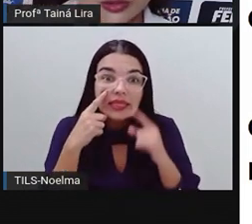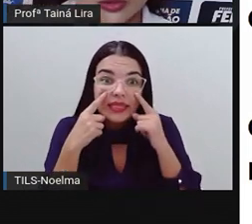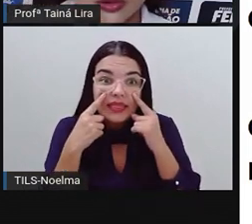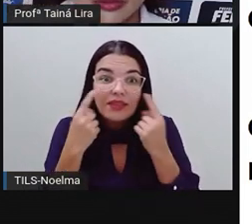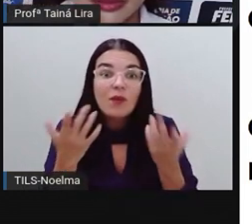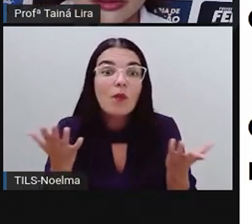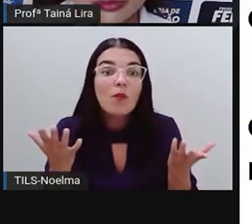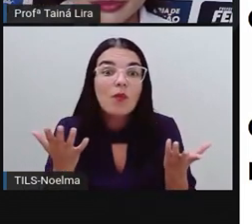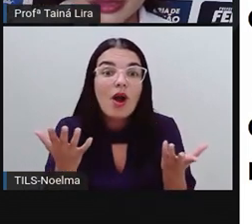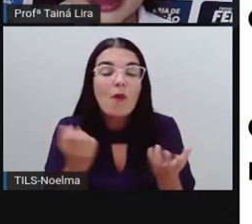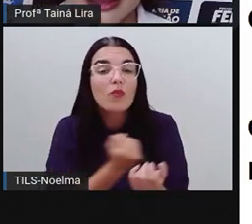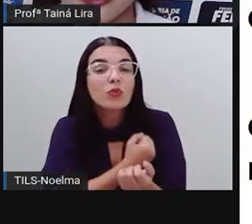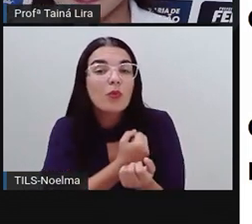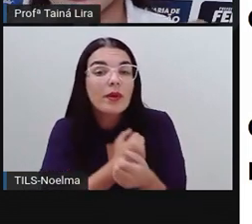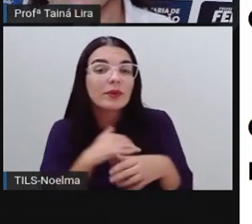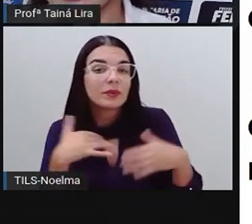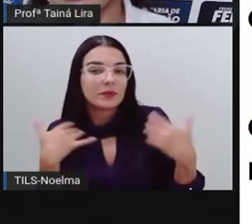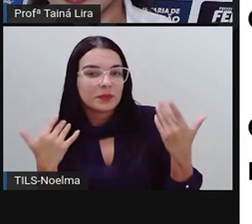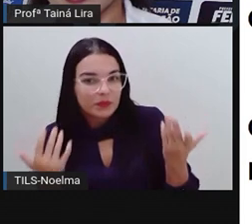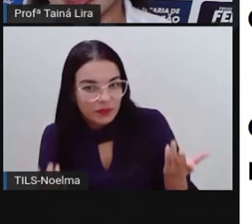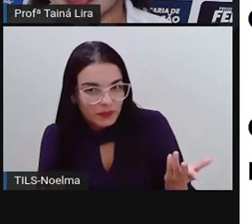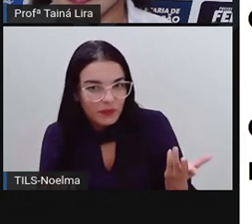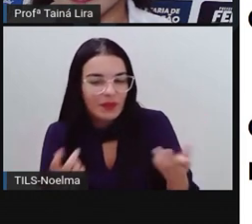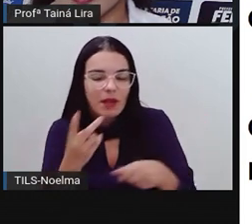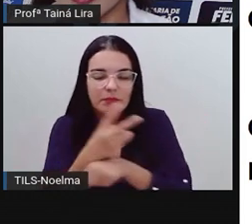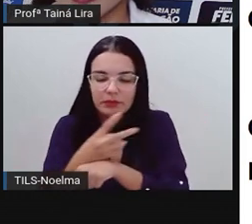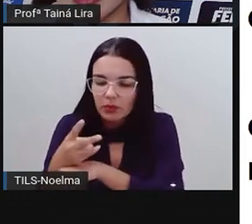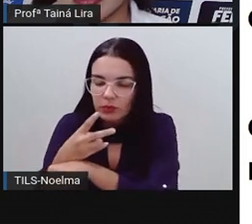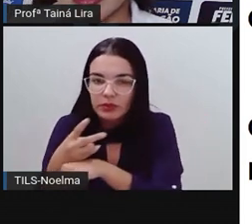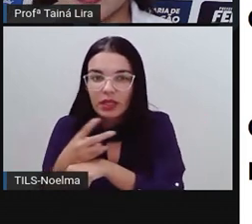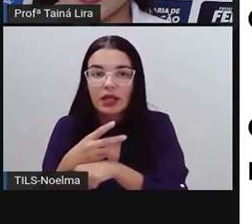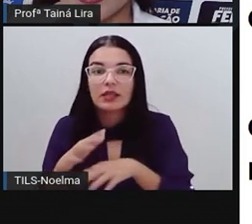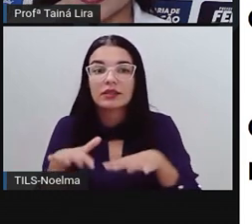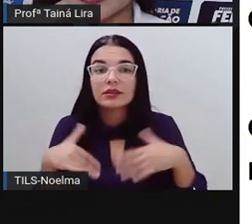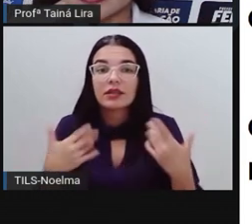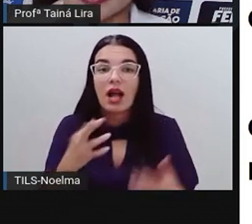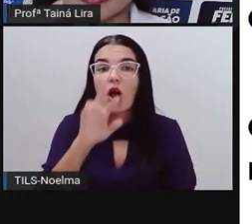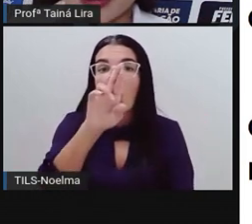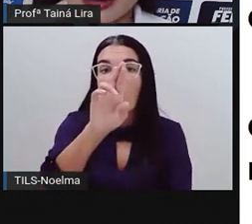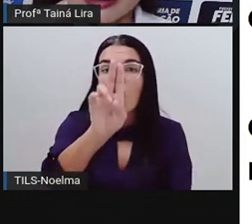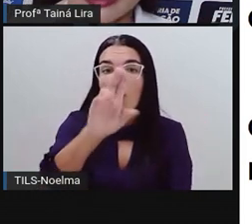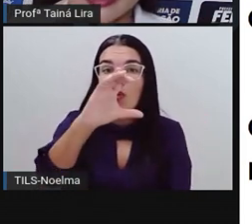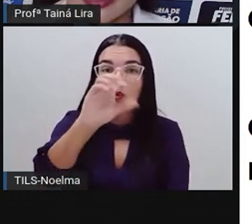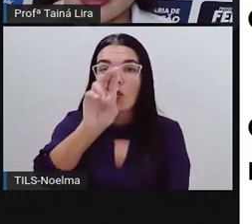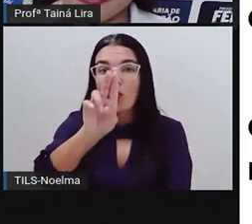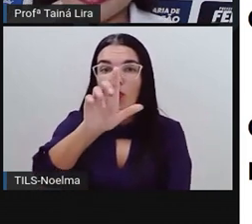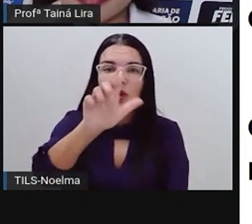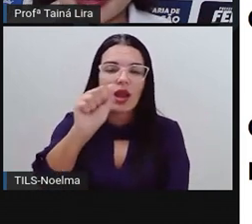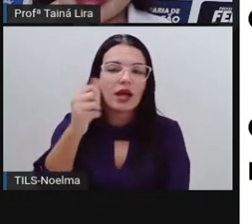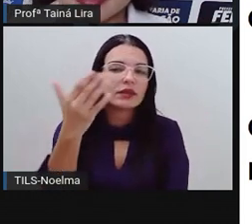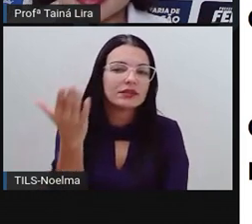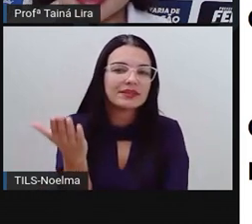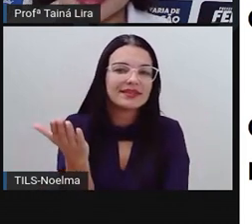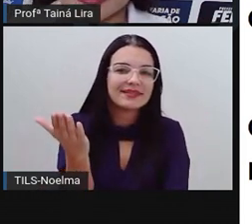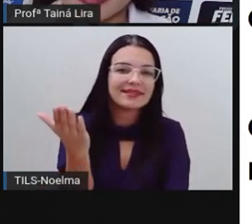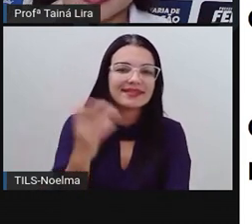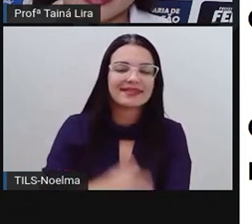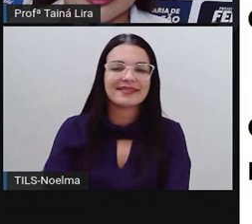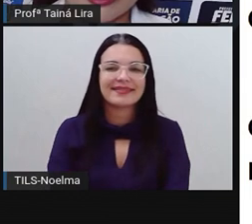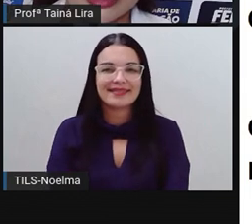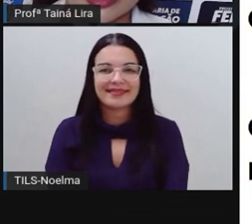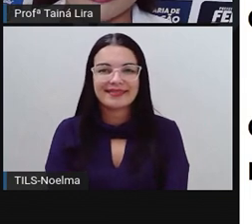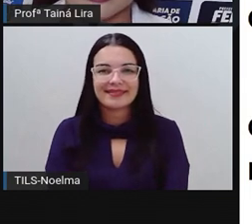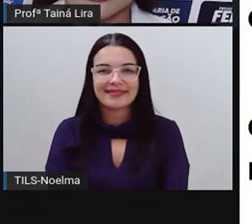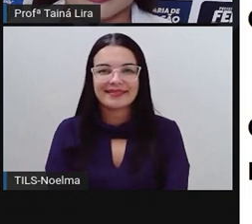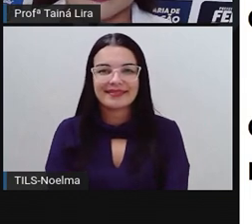aqui do nome das plantas, pra procurar aí, ó, a rúcula. Então, ó, alface, que começa